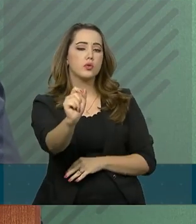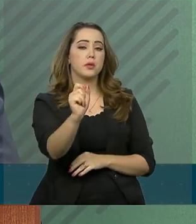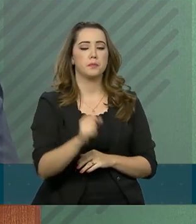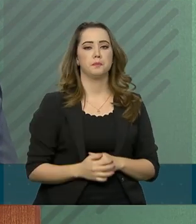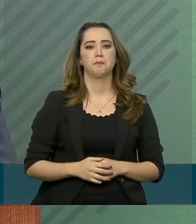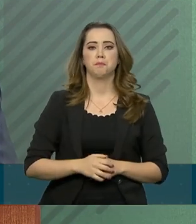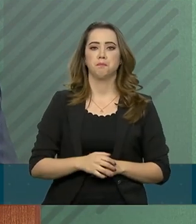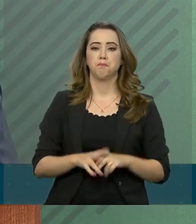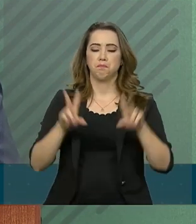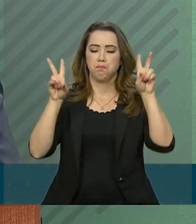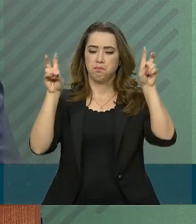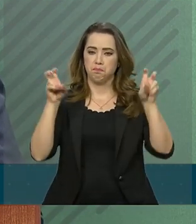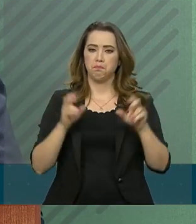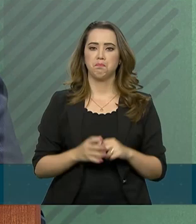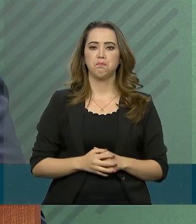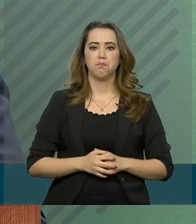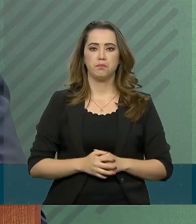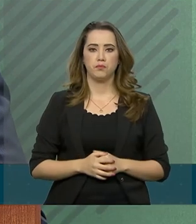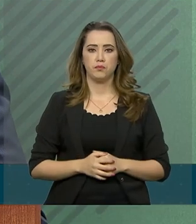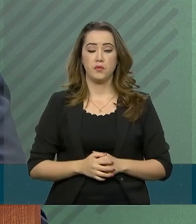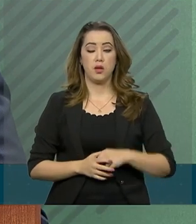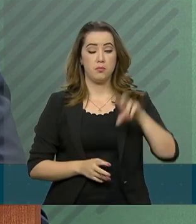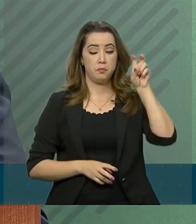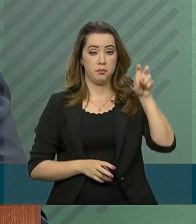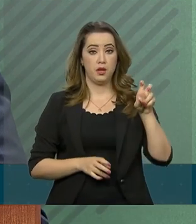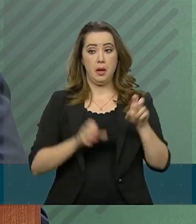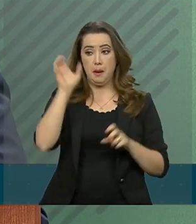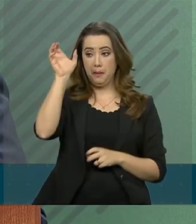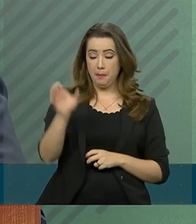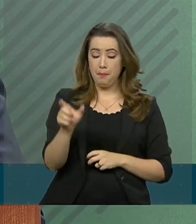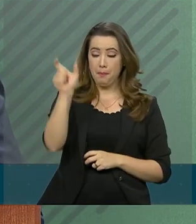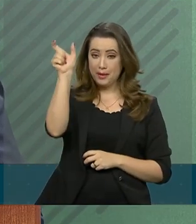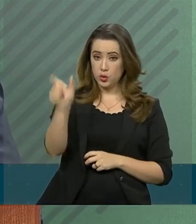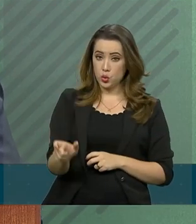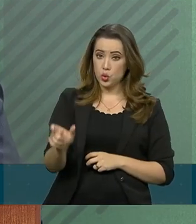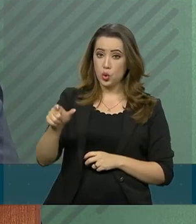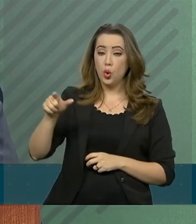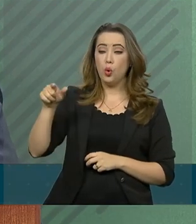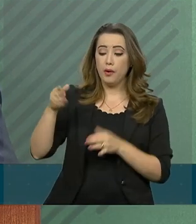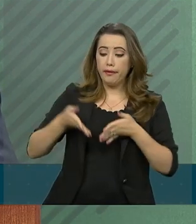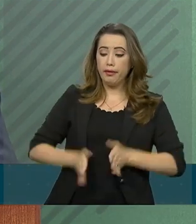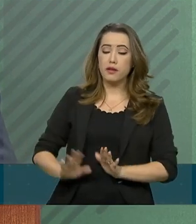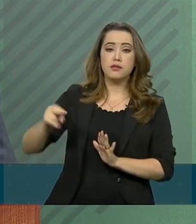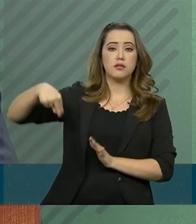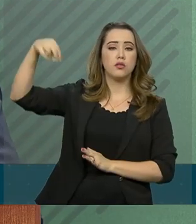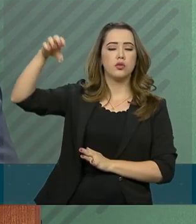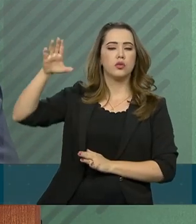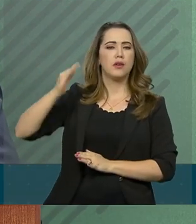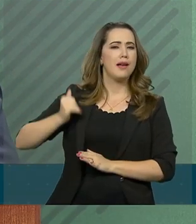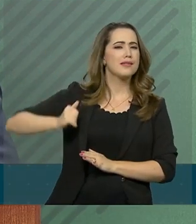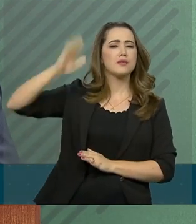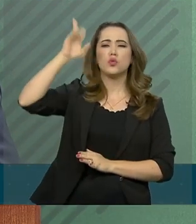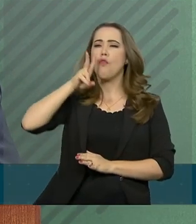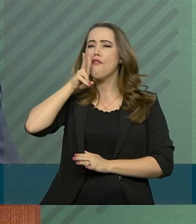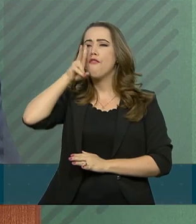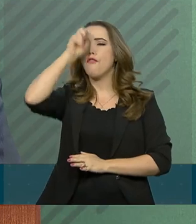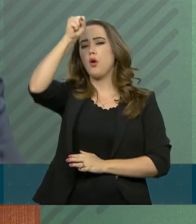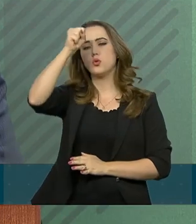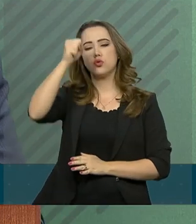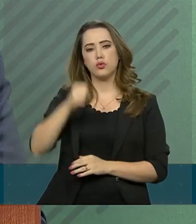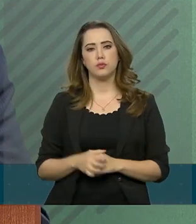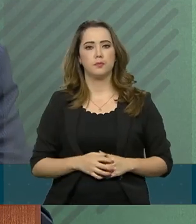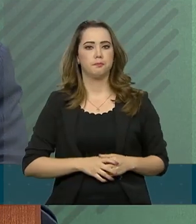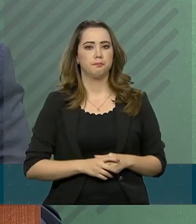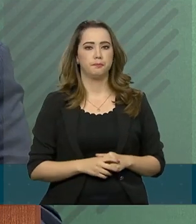abro aspas, o nordestino é, acima de tudo, um forte. Fecho